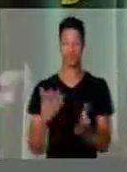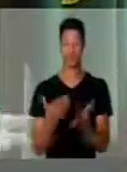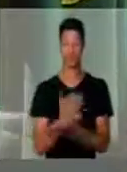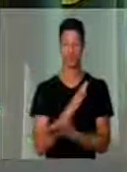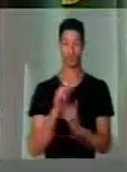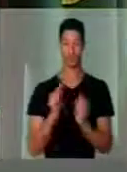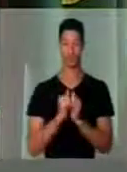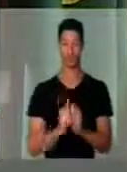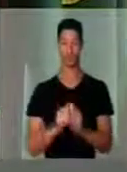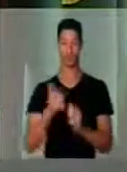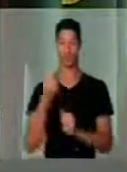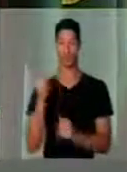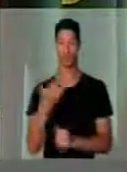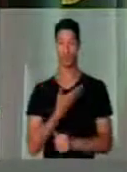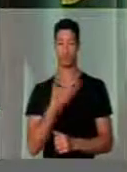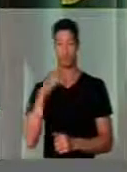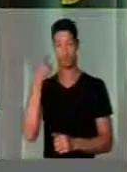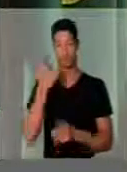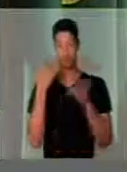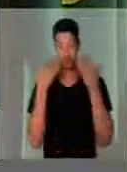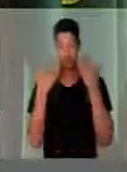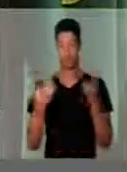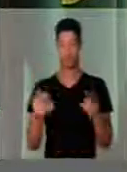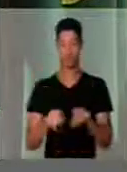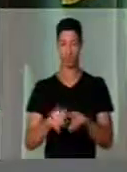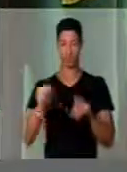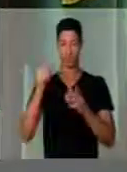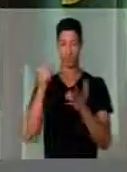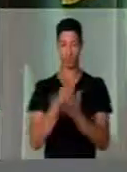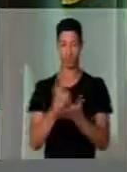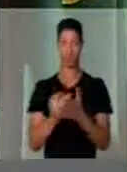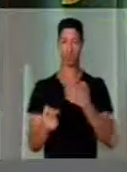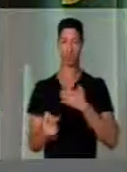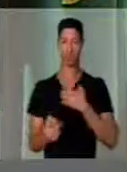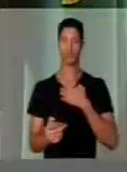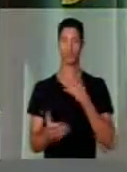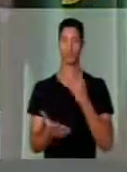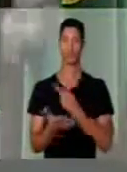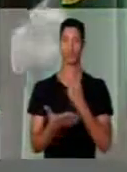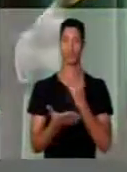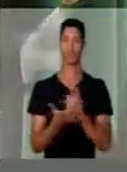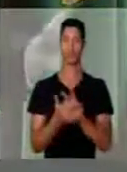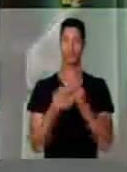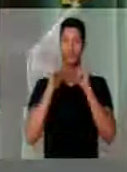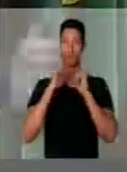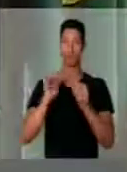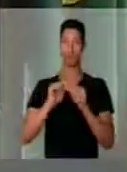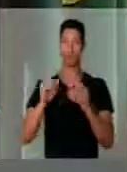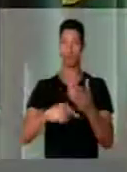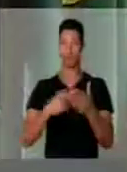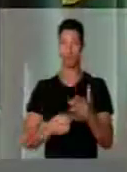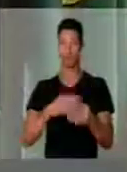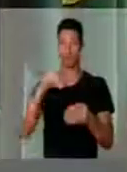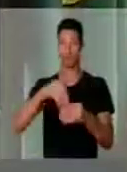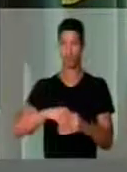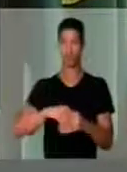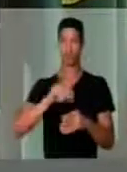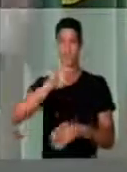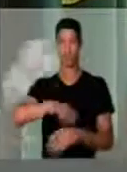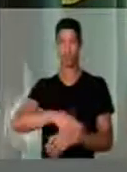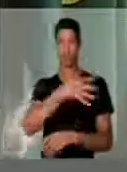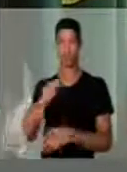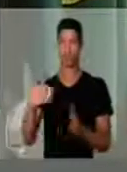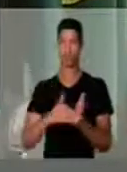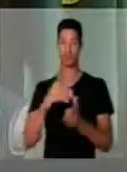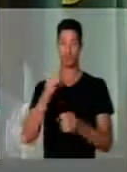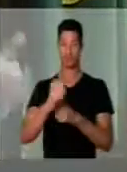aprovado, junto com os demais colegas e deputados que apresentaram, no mesmo sentido, o meu ele vê, ele faz uma correção dessa tabela